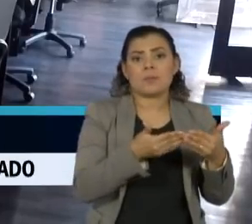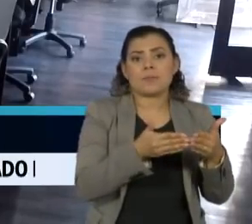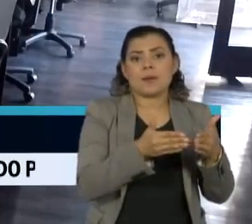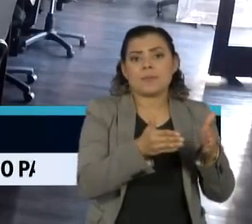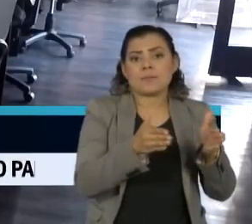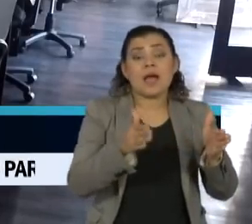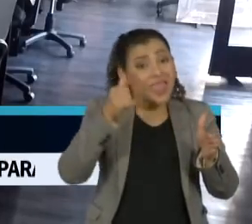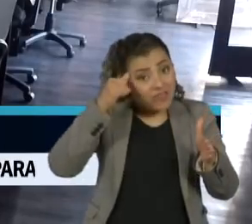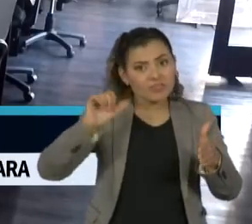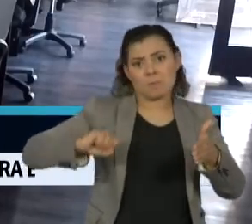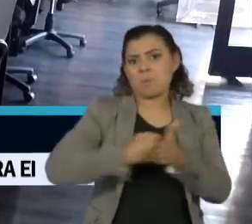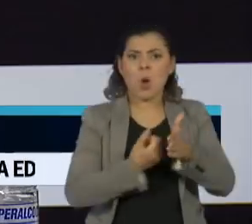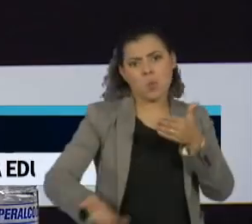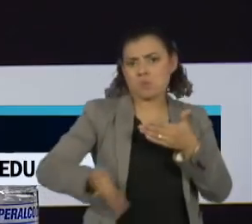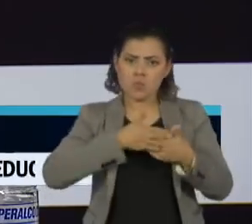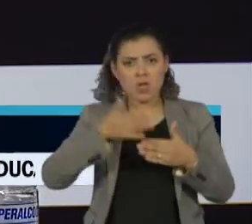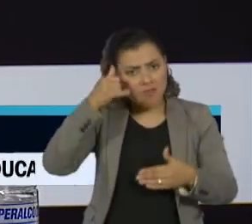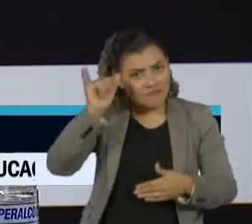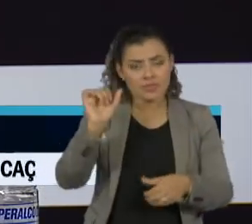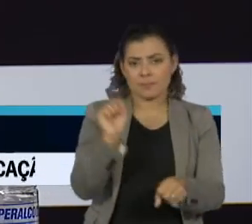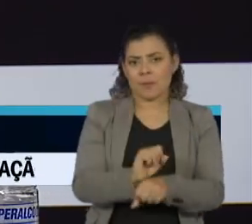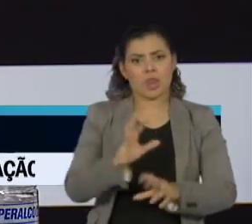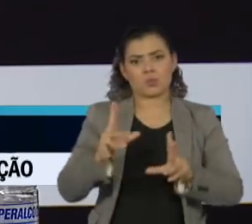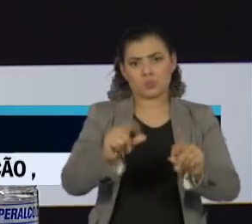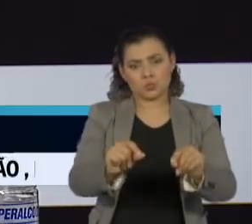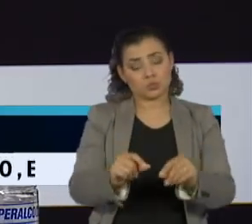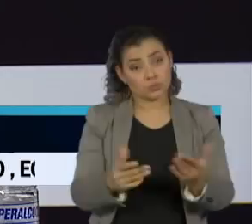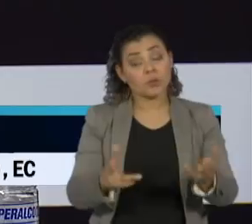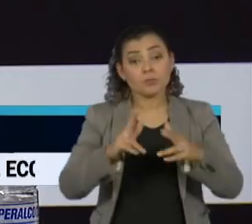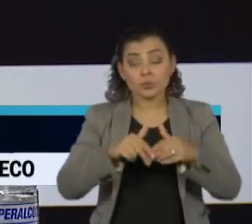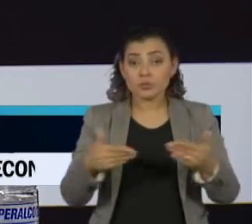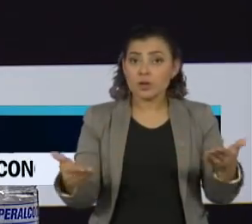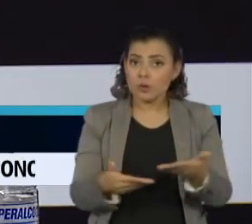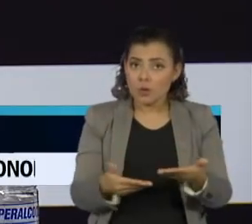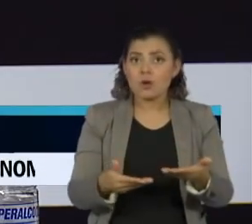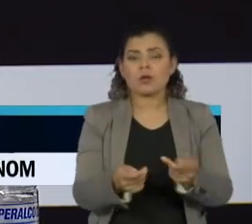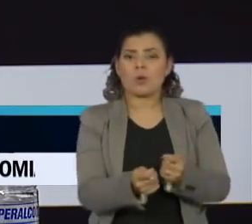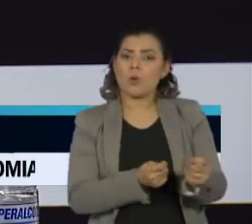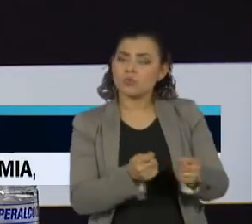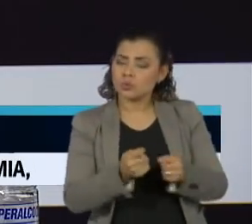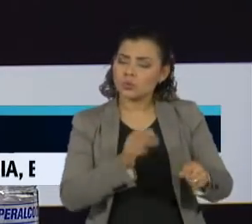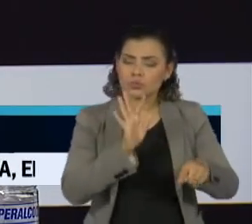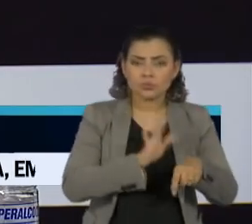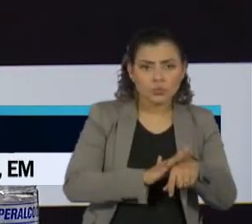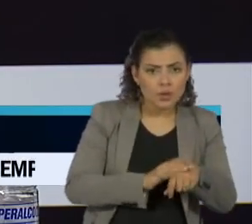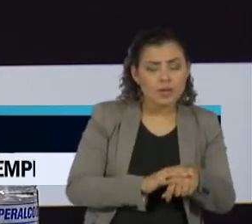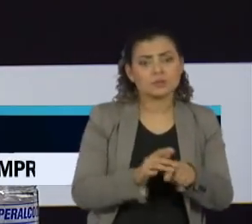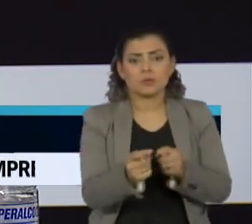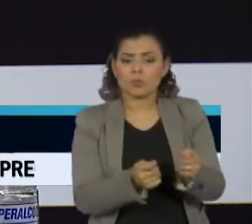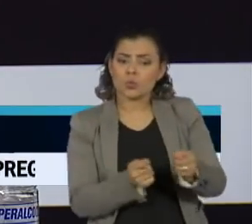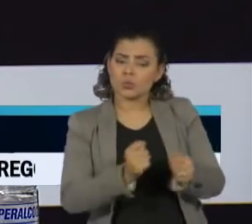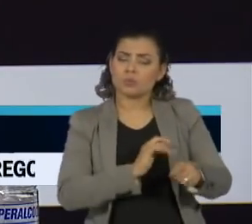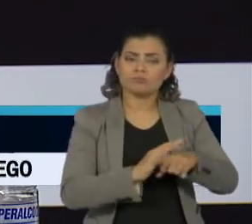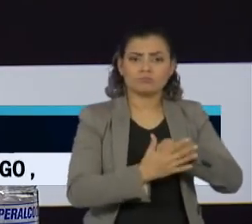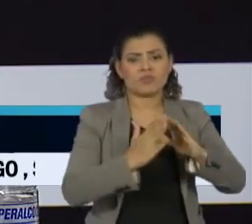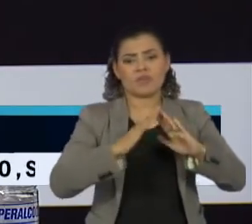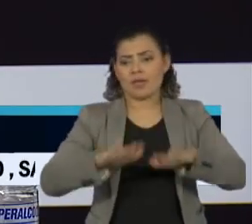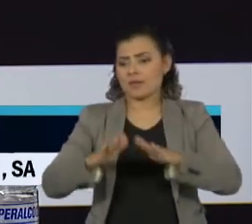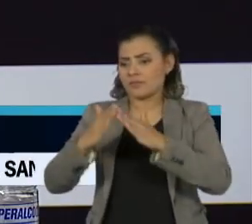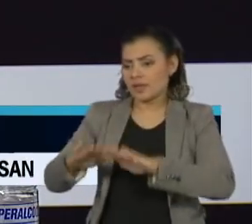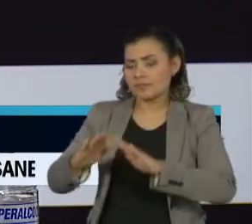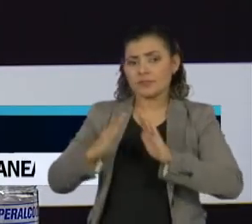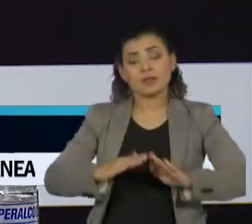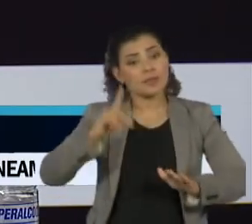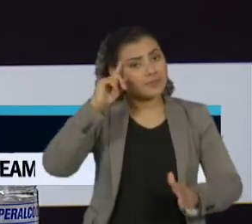fechamento ainda maior. O combate à doença, a sua expansão e o controle do isolamento social, muitas vezes as